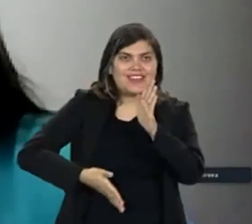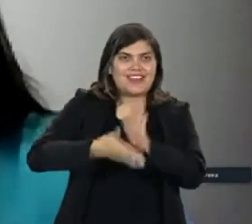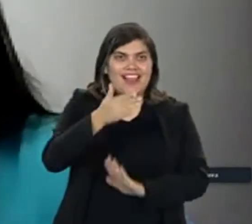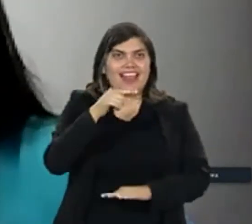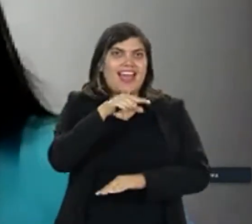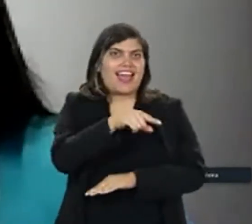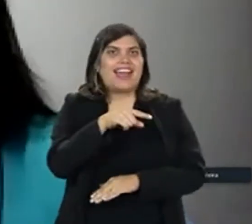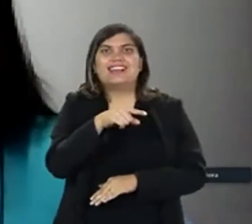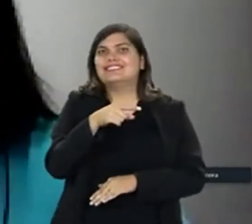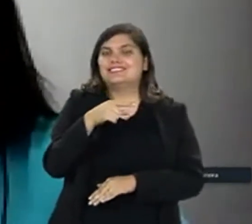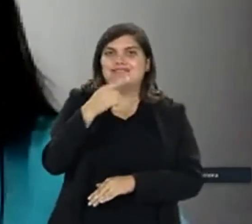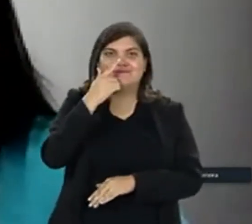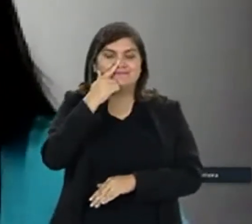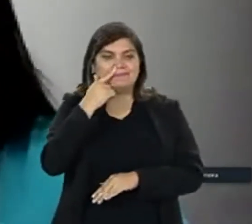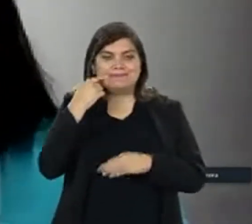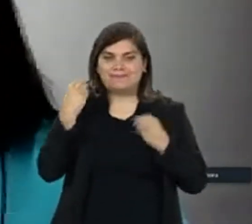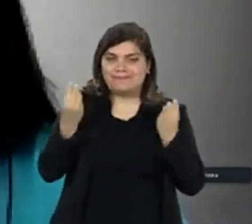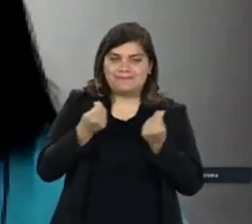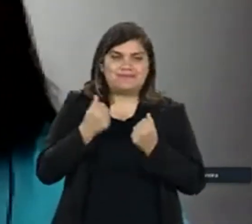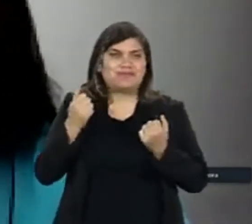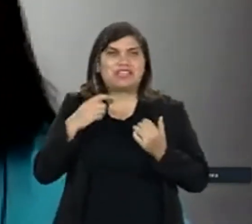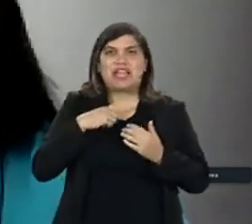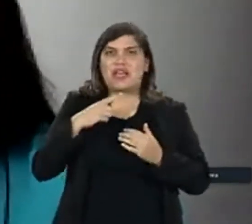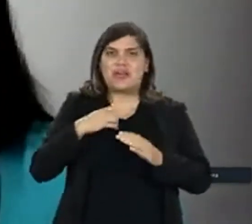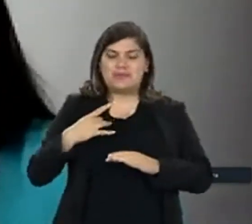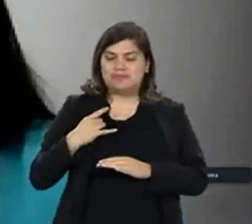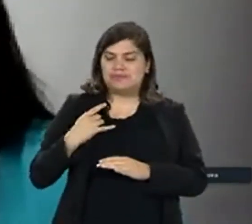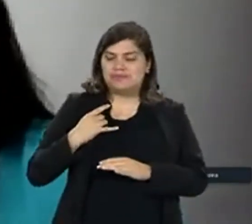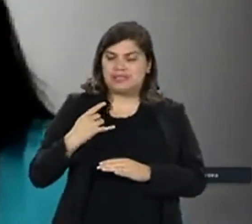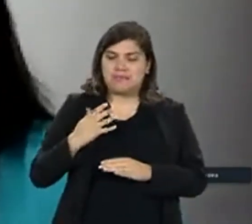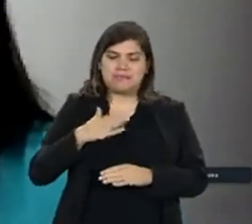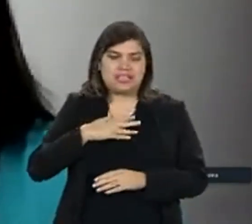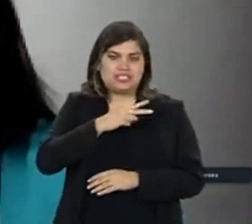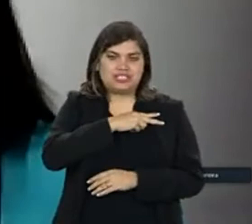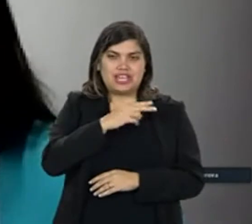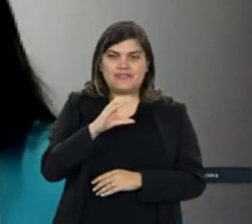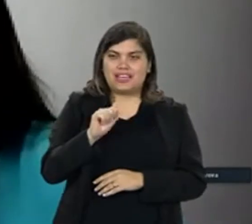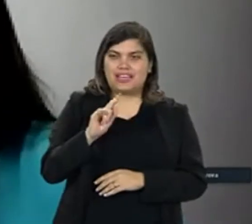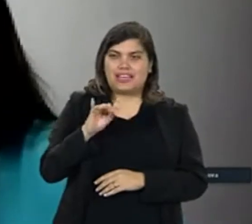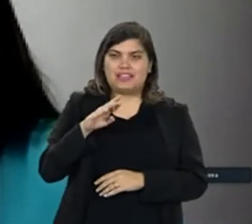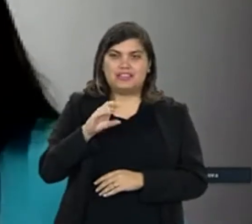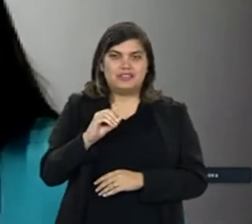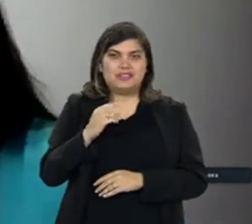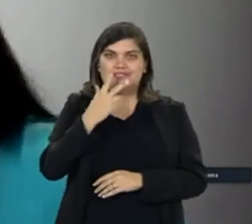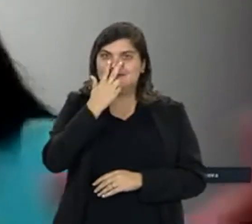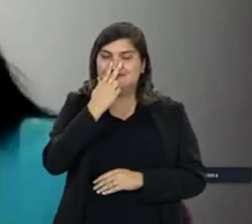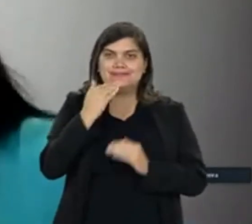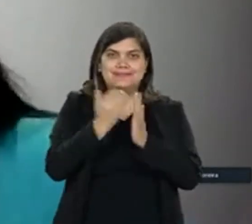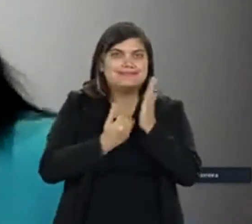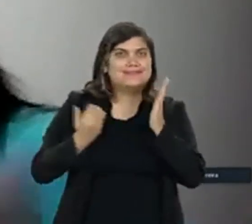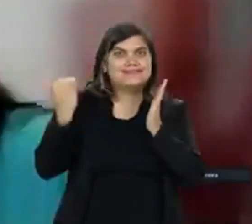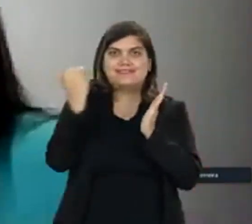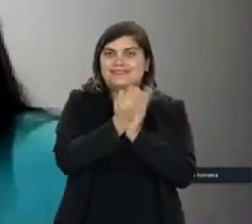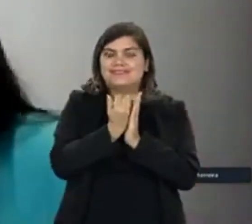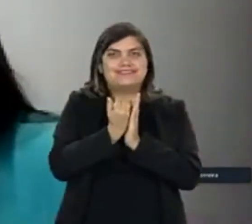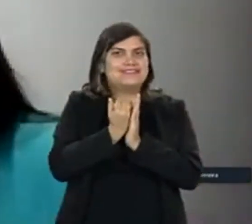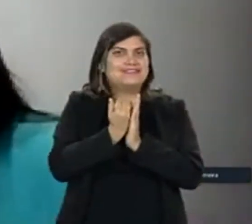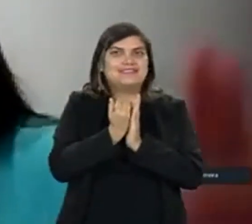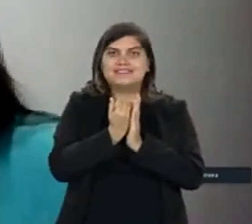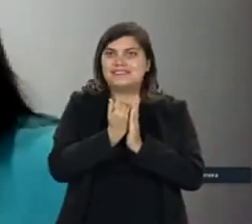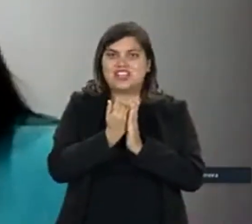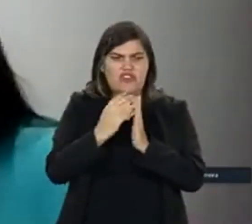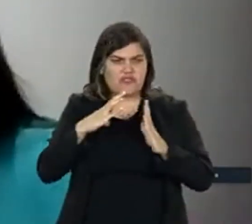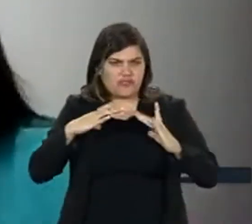manhã e ir para lá e me colocar todo dia à disposição para a minha chefe de cartório, além